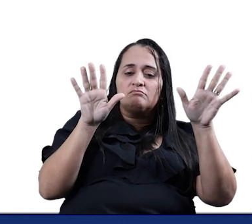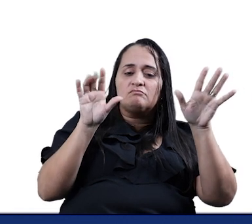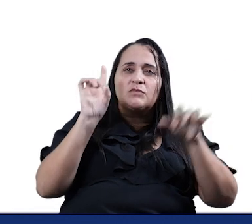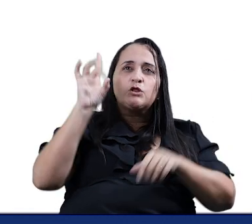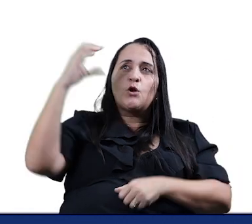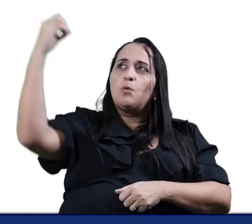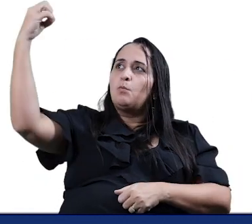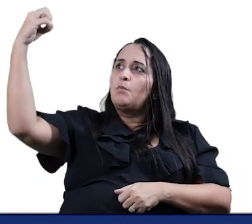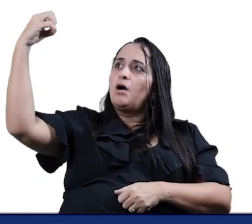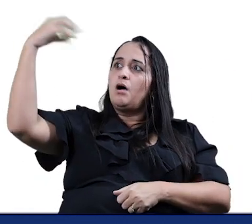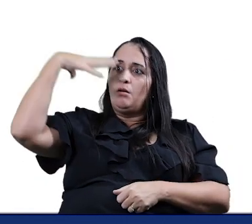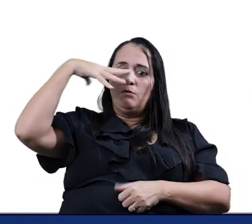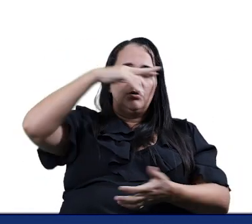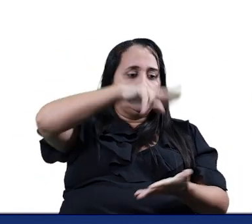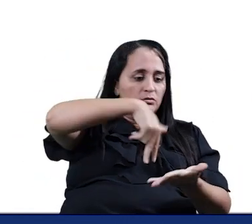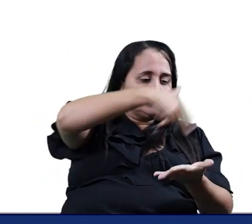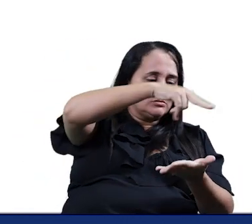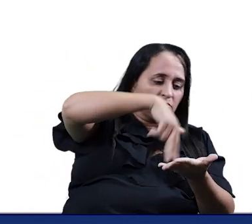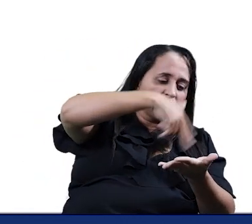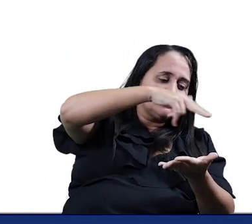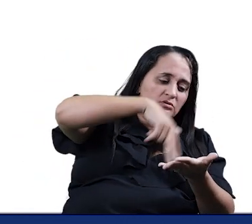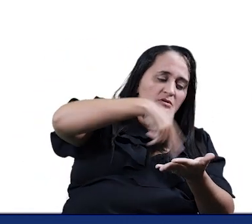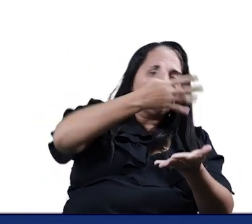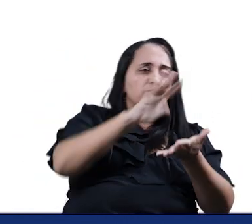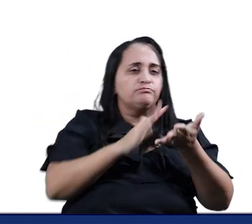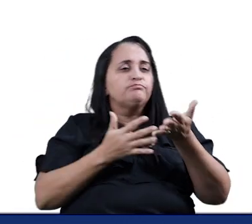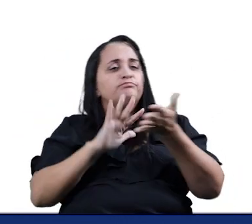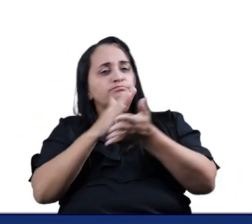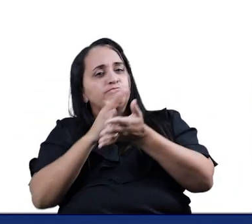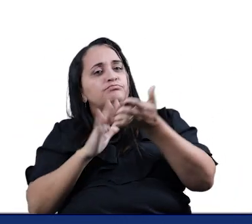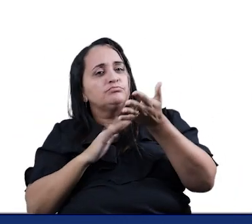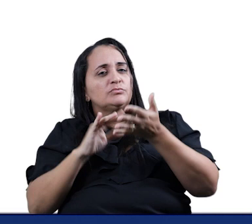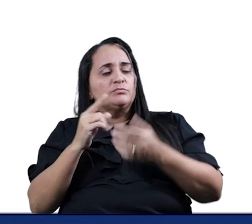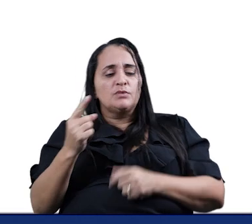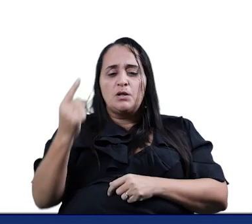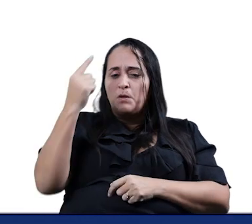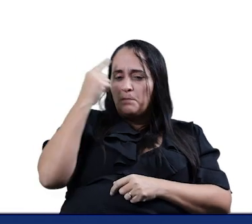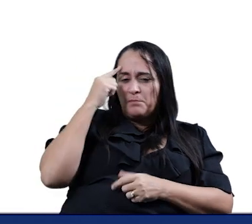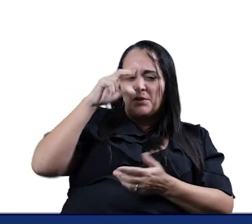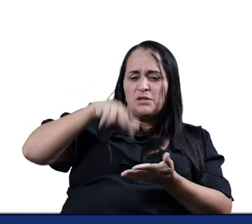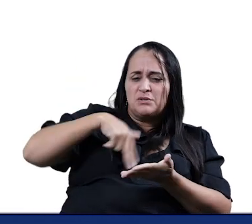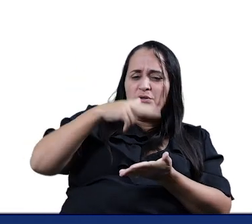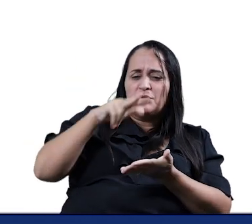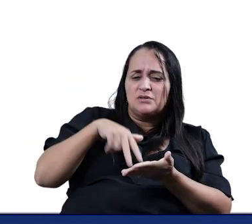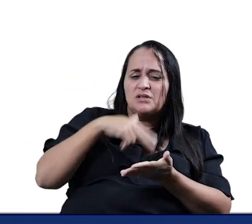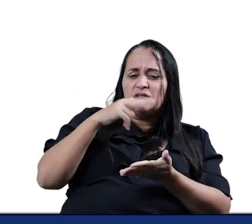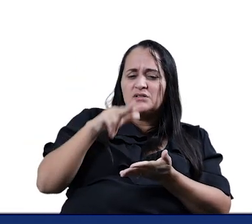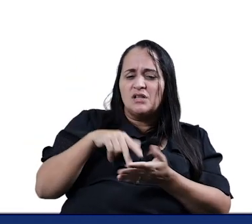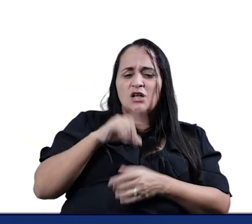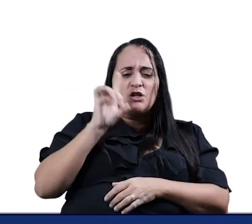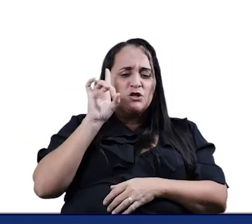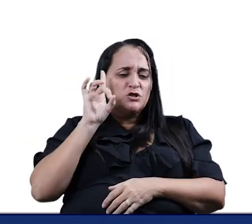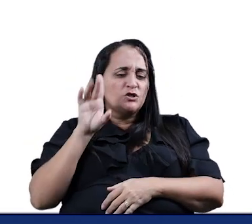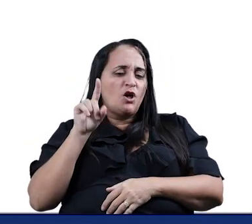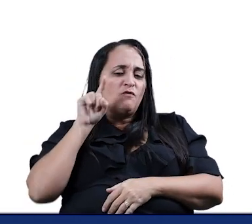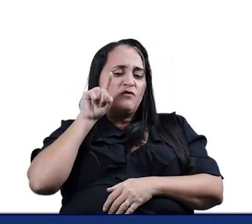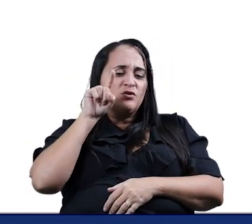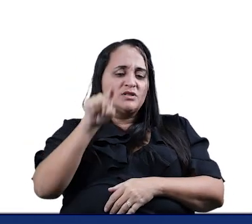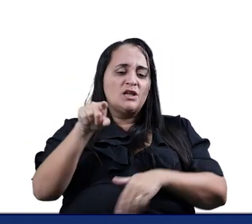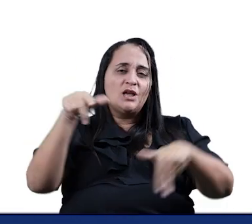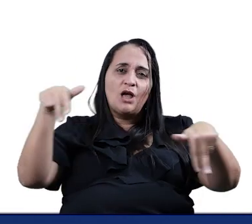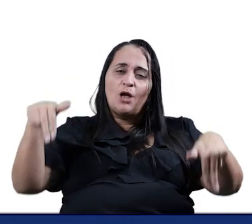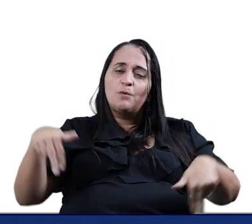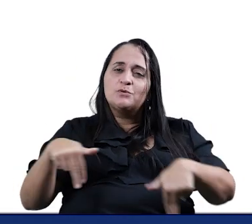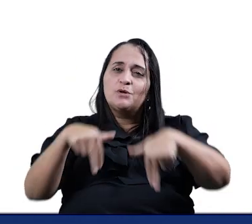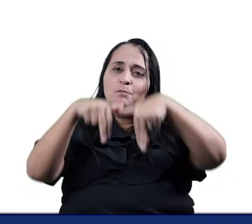Só na luz é que ela dança Dança ruba, dança samba Dança o que você dançar E só você é o seu